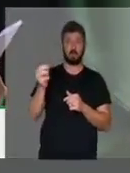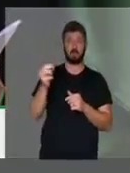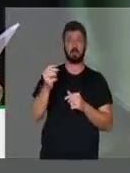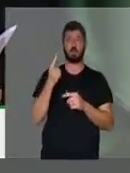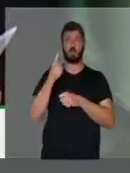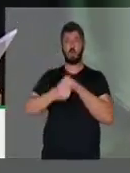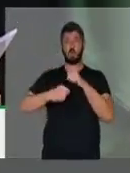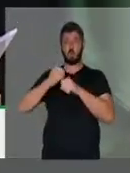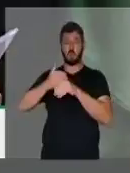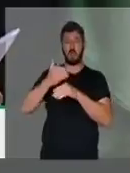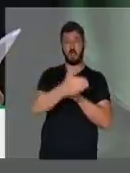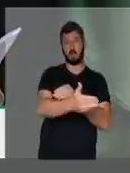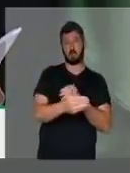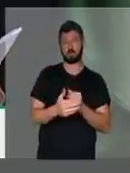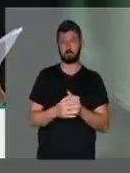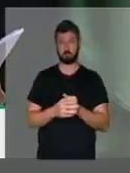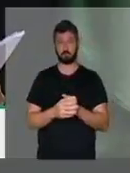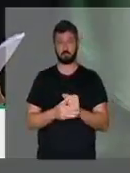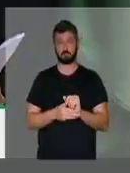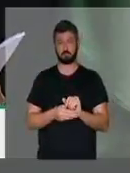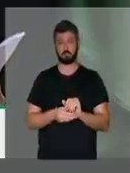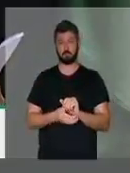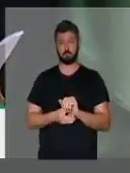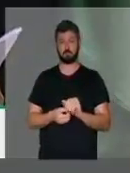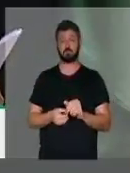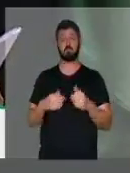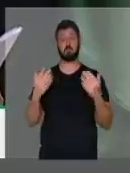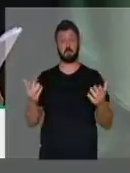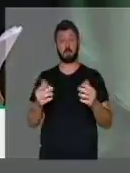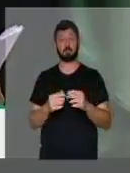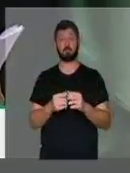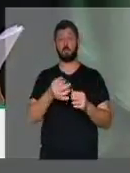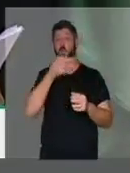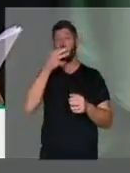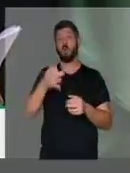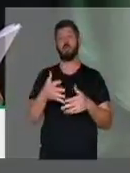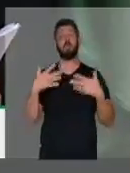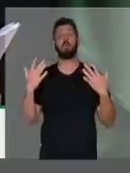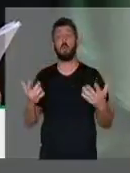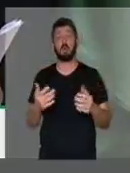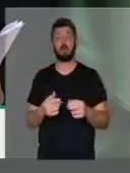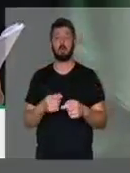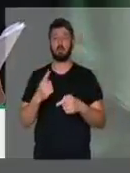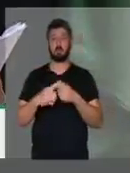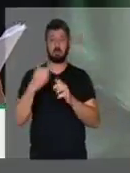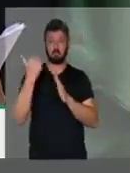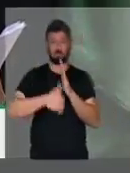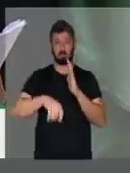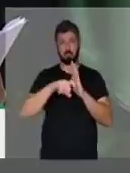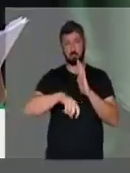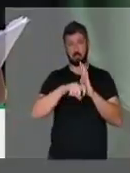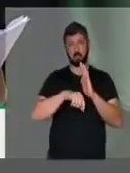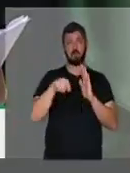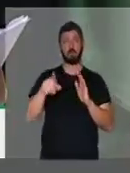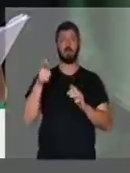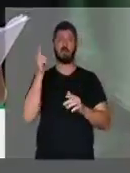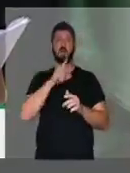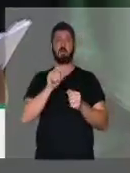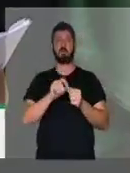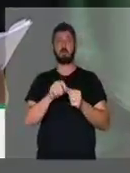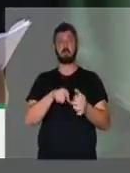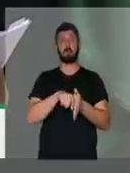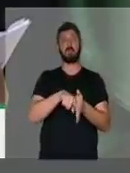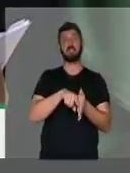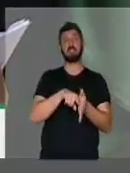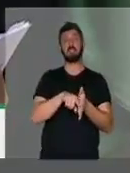daqui a um ano e meio, 2 anos. E o argumento é que essa isenção é para aplicar em